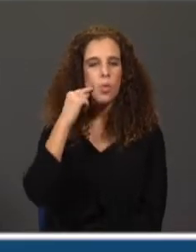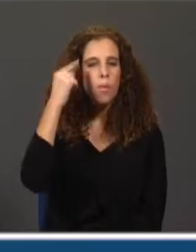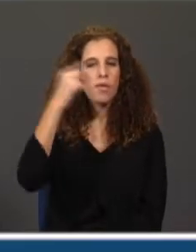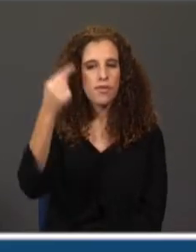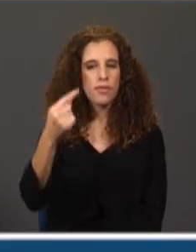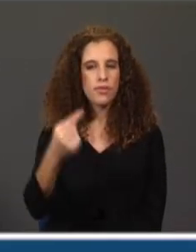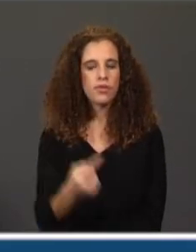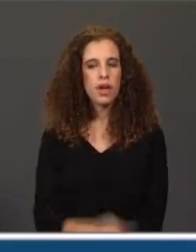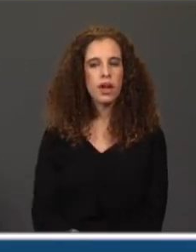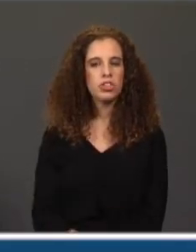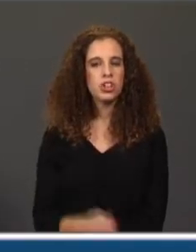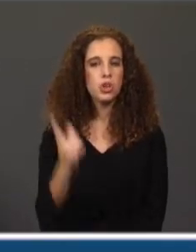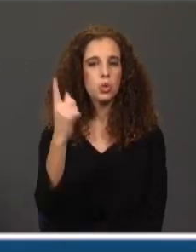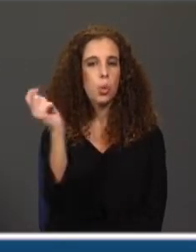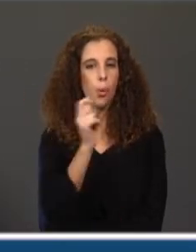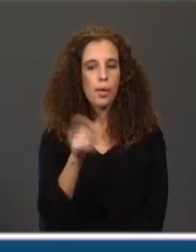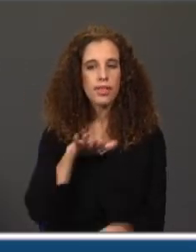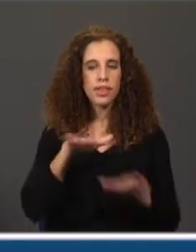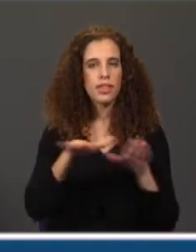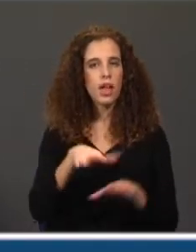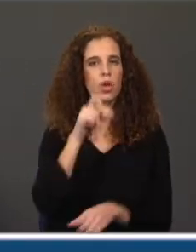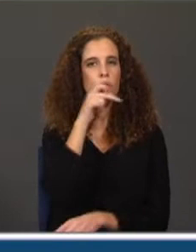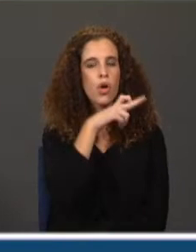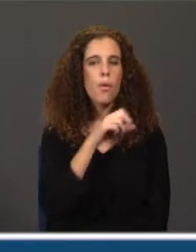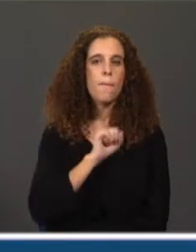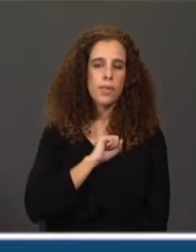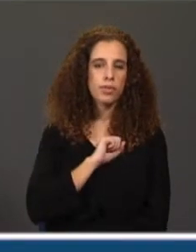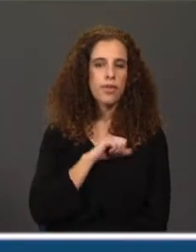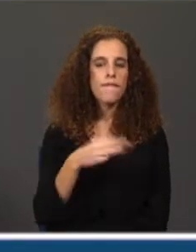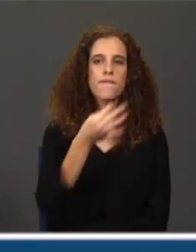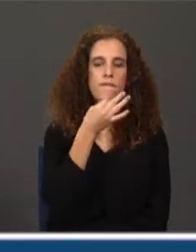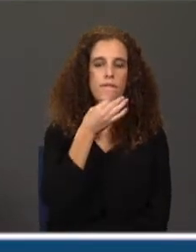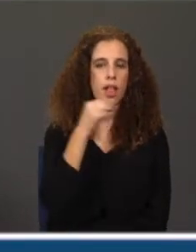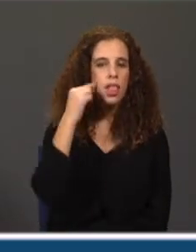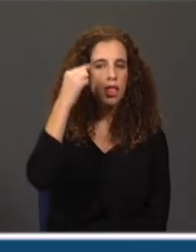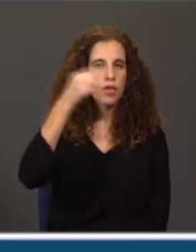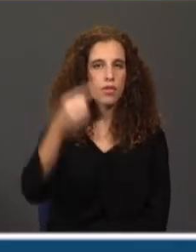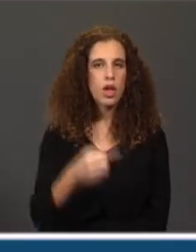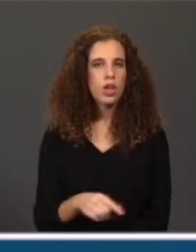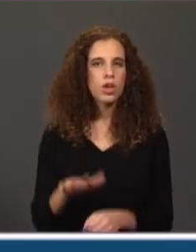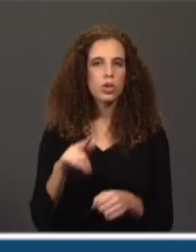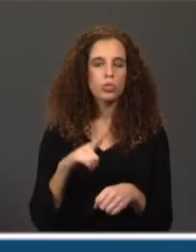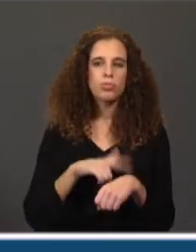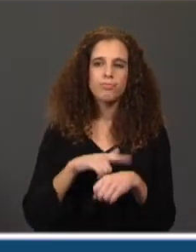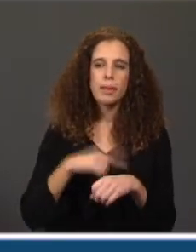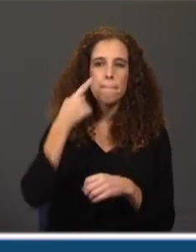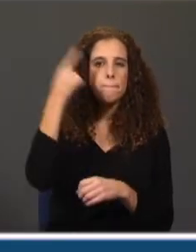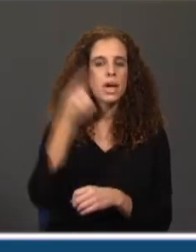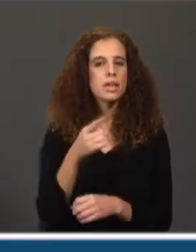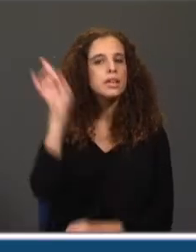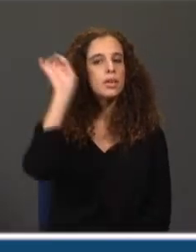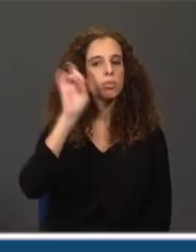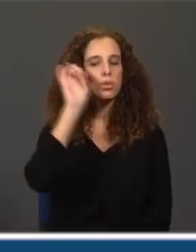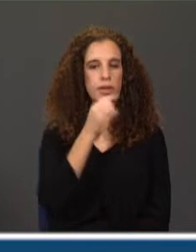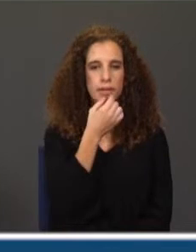um mês, a Itália com o meu avô. Fala-nos dessa viagem e de um momento de partilha importante. E termina,